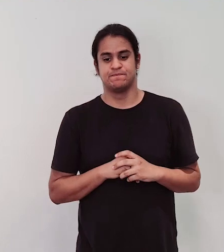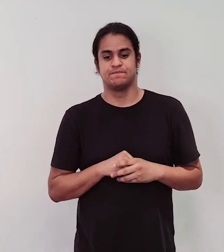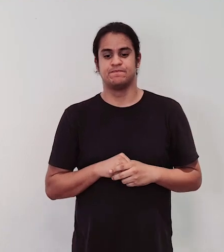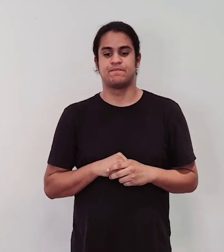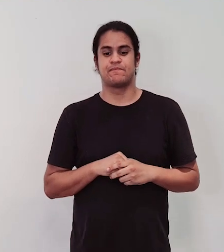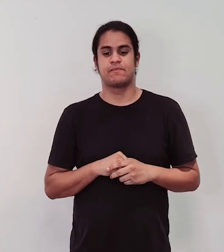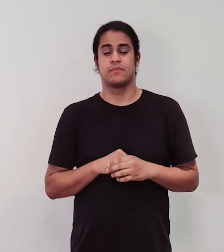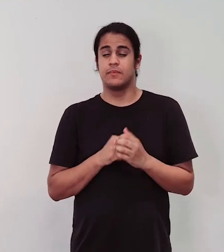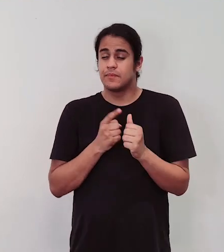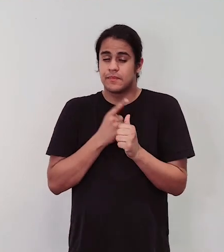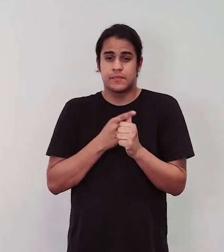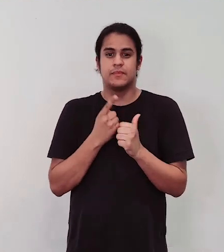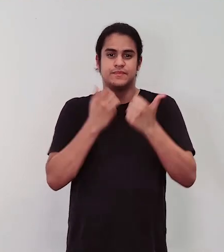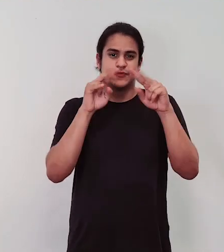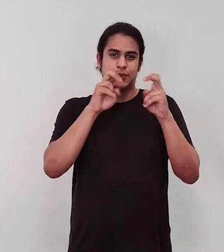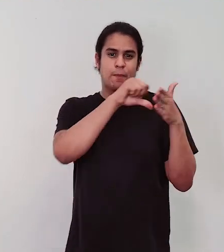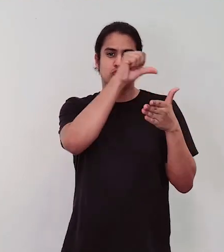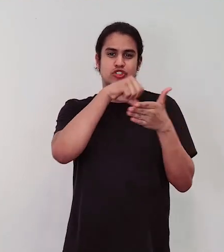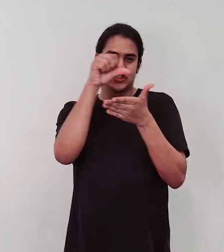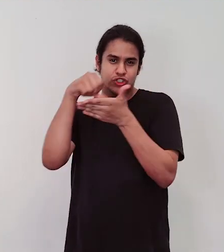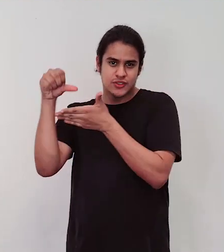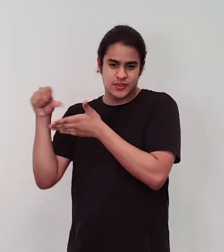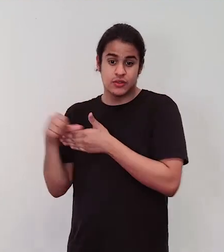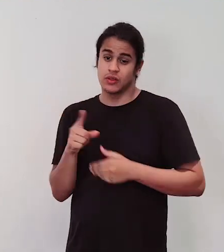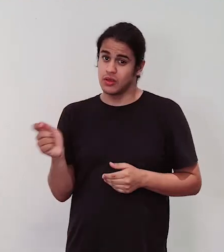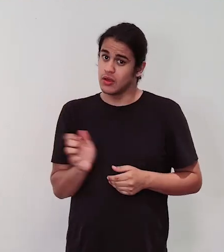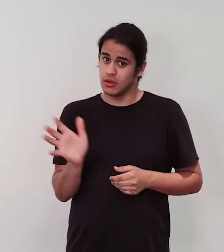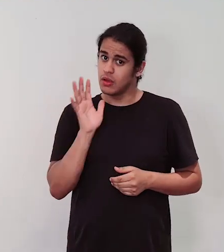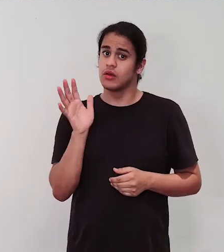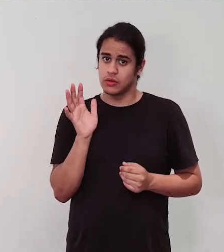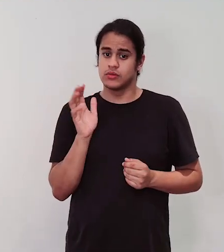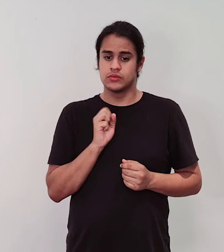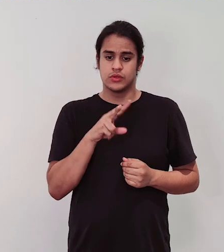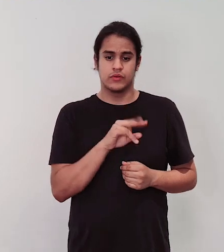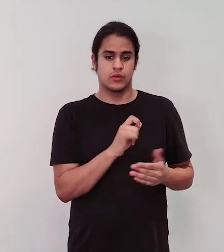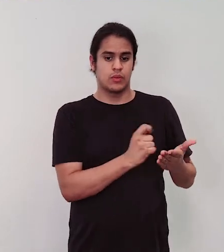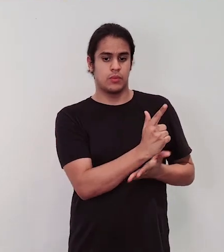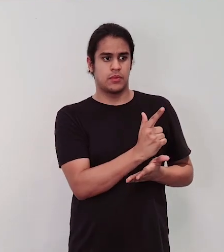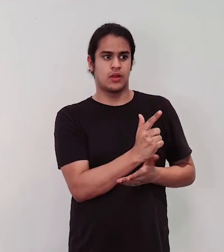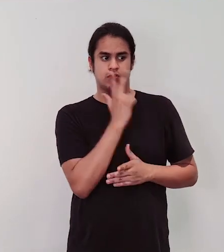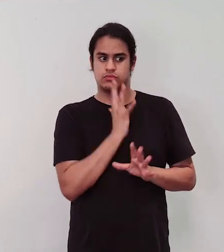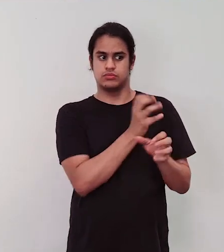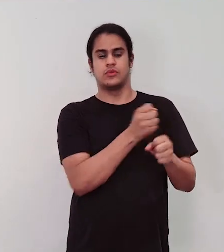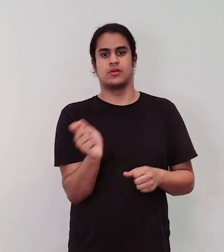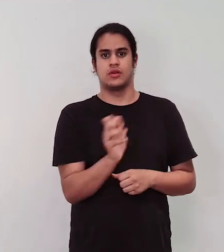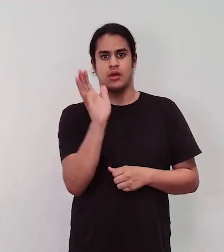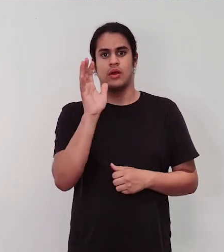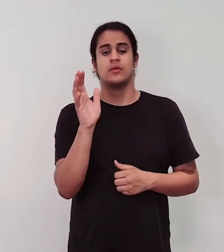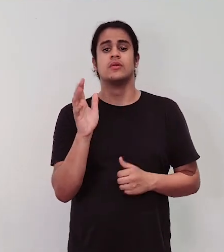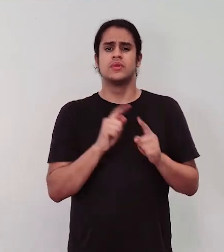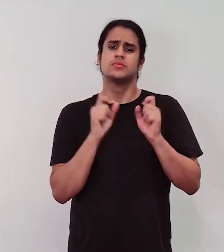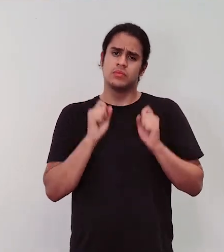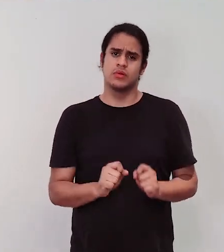A primeira coisa que eu falei foi do post-it, que é um material caro, se for comprar na papelaria é coisa cara, mas pode usar outro